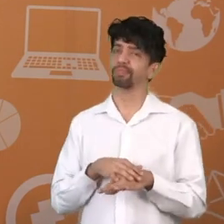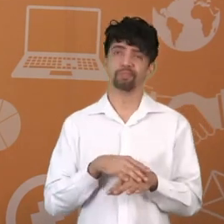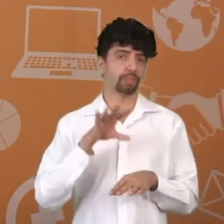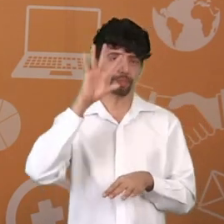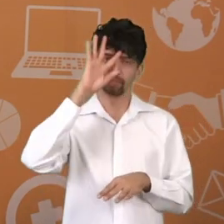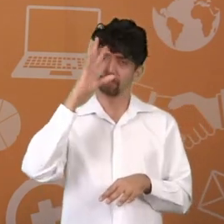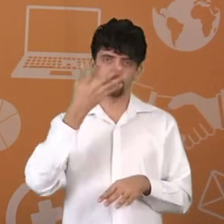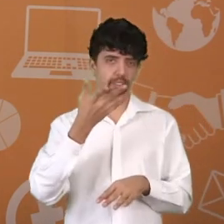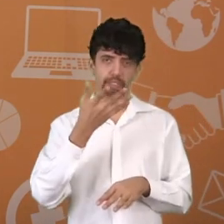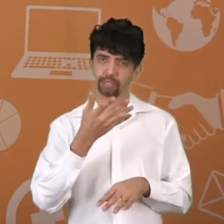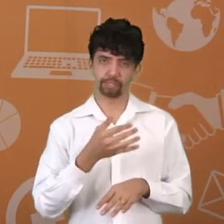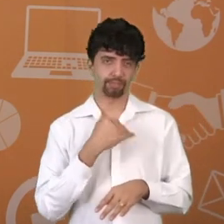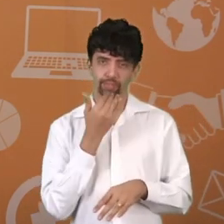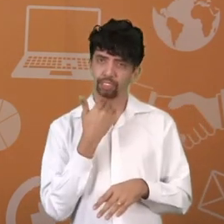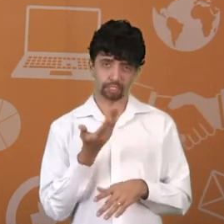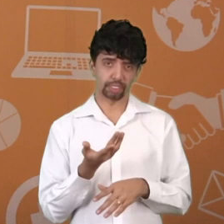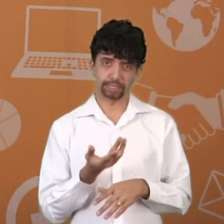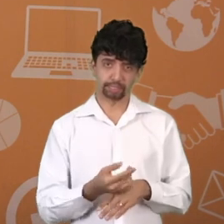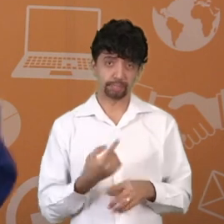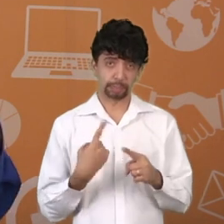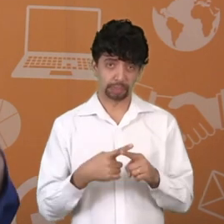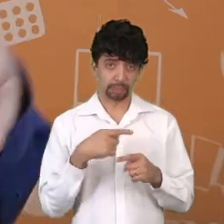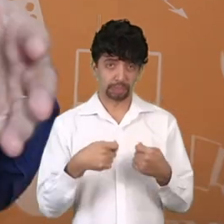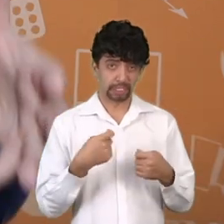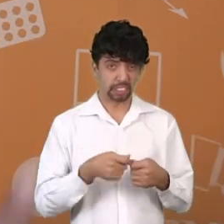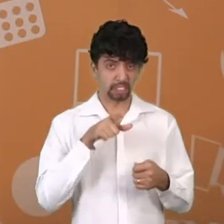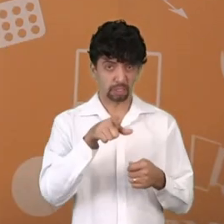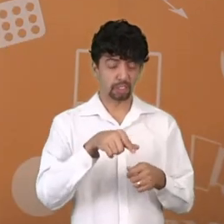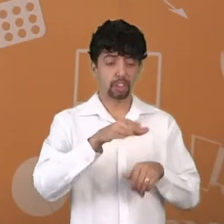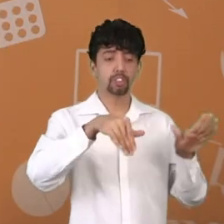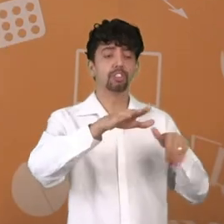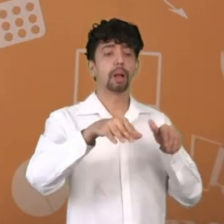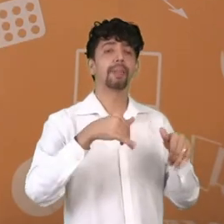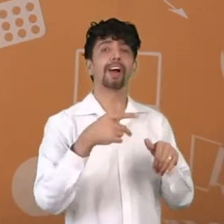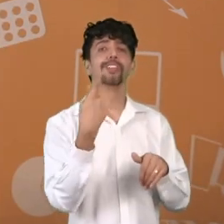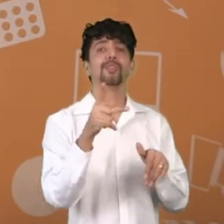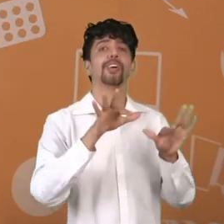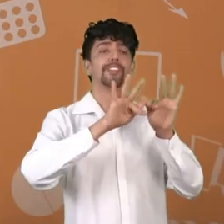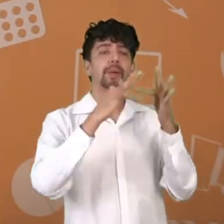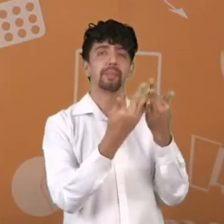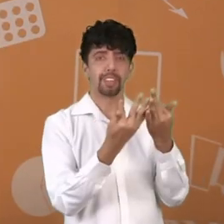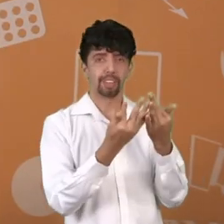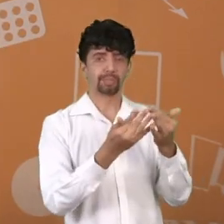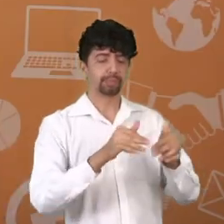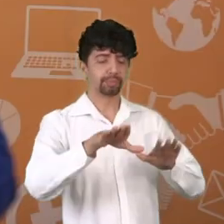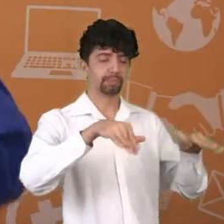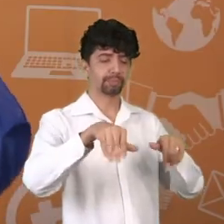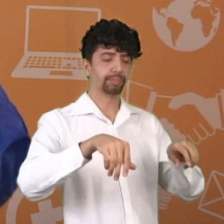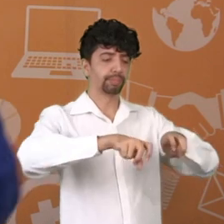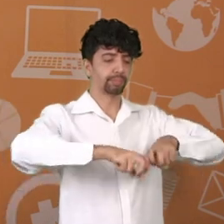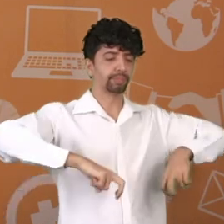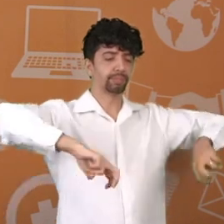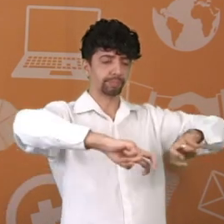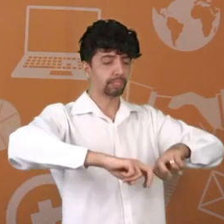pode ser o exemplo e começar. Mas você já deve fazer diferente. Faça uma reunião familiar. Apresente esse vídeo. Vamos